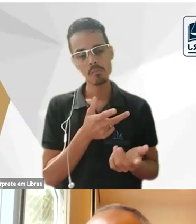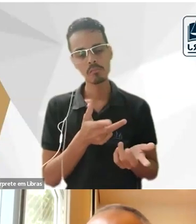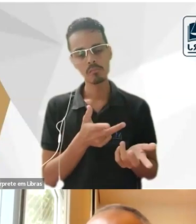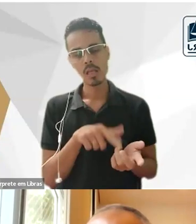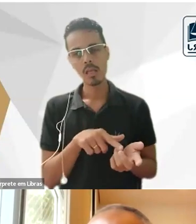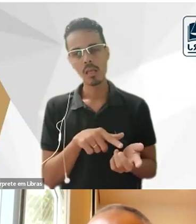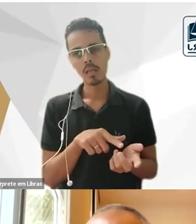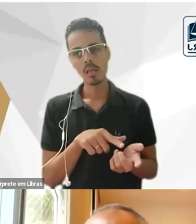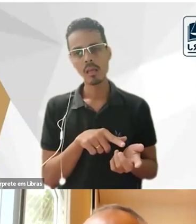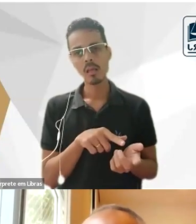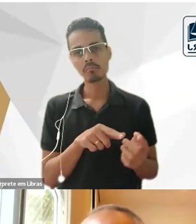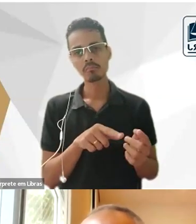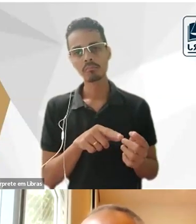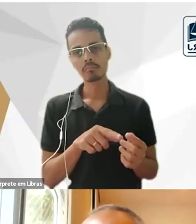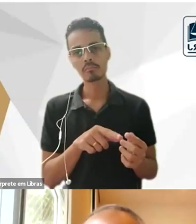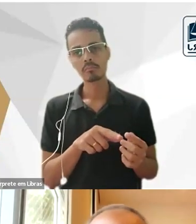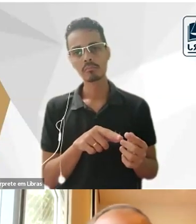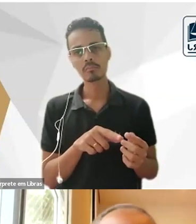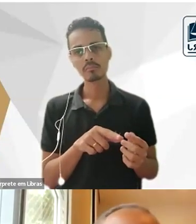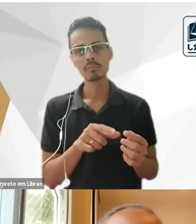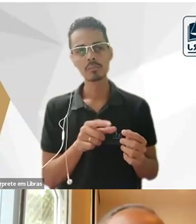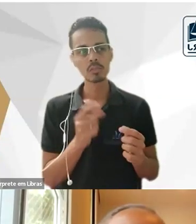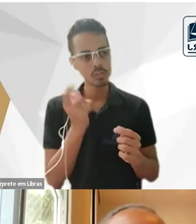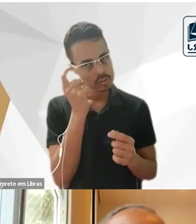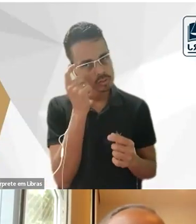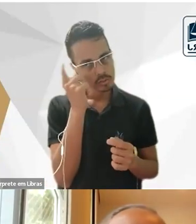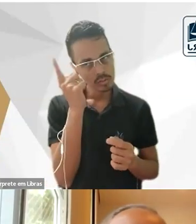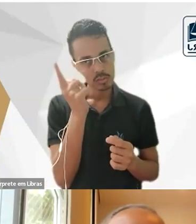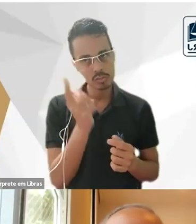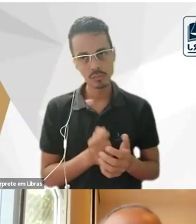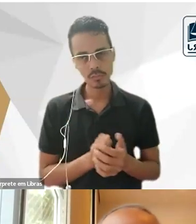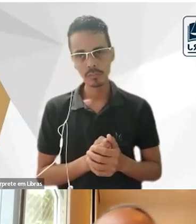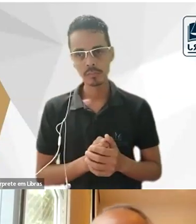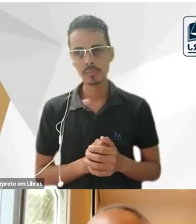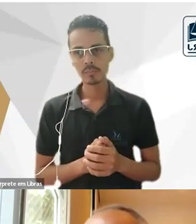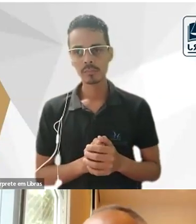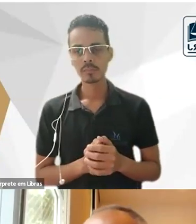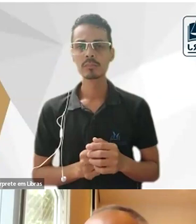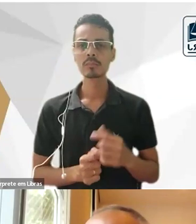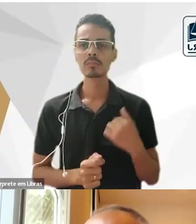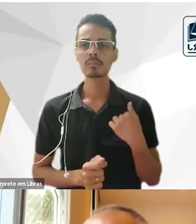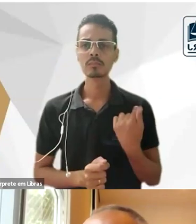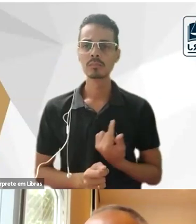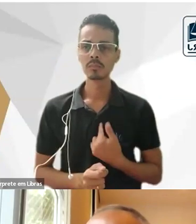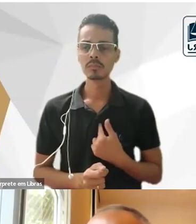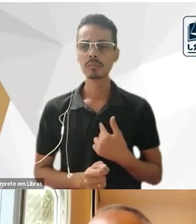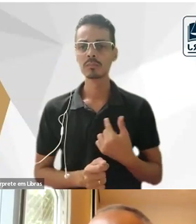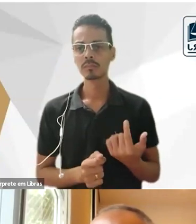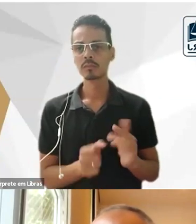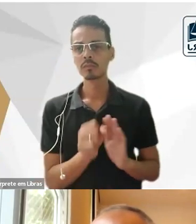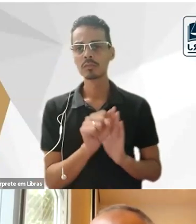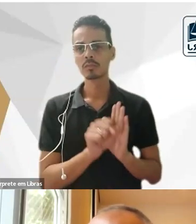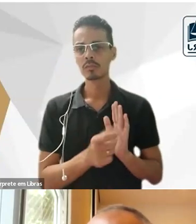acabam complementando aquilo que o latino está dizendo assim como por exemplo nós recebemos no início do século XX todos os